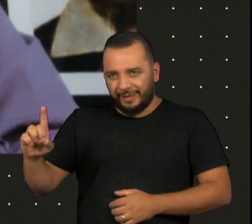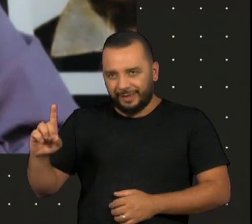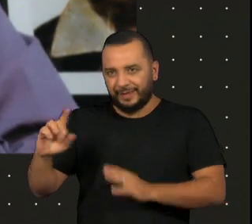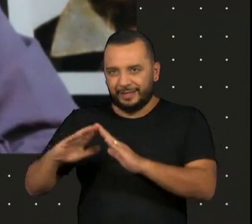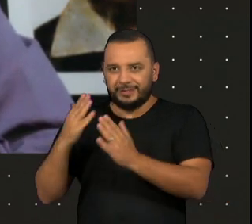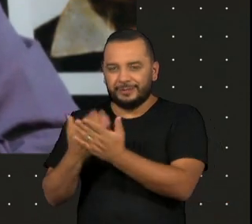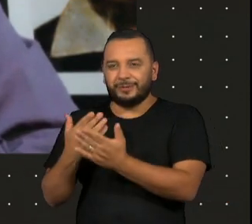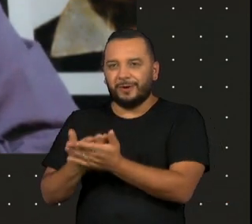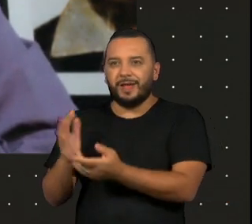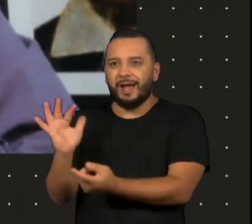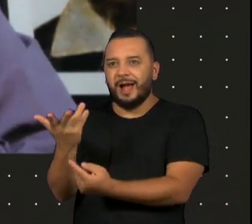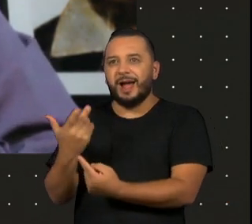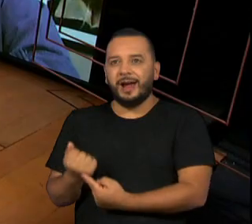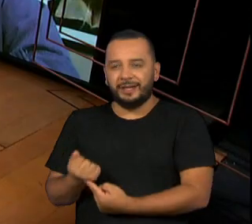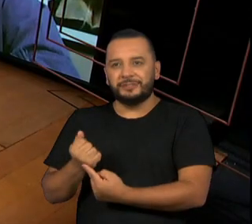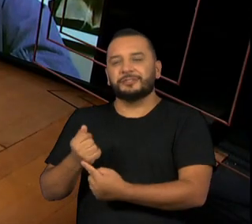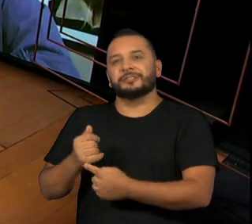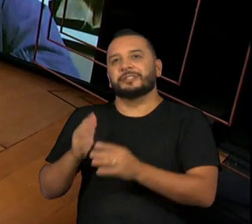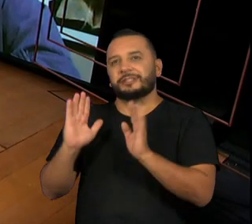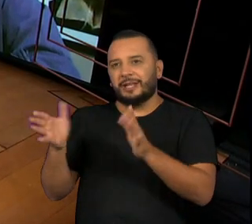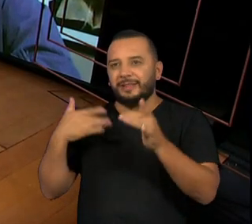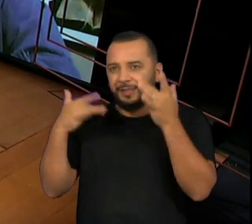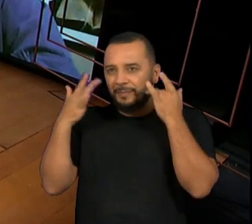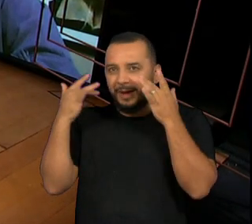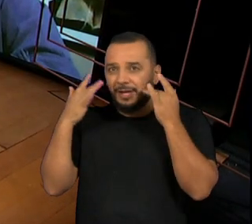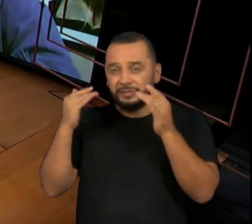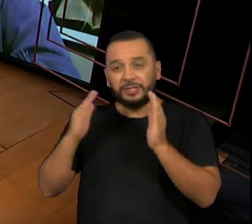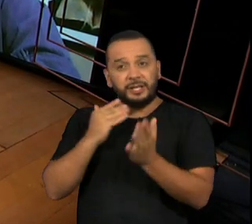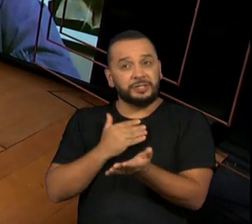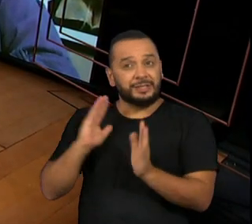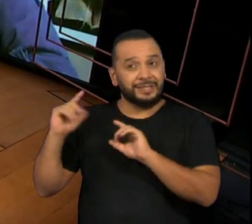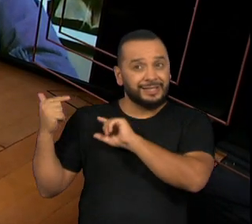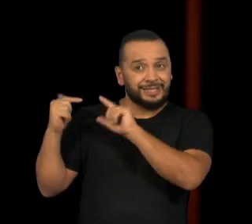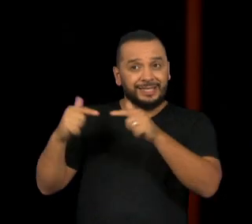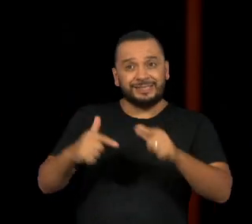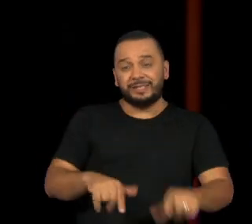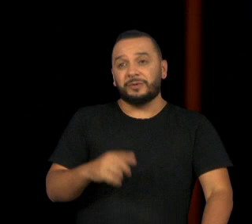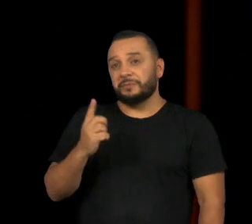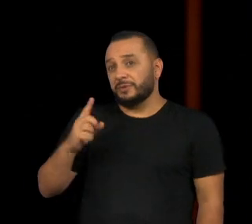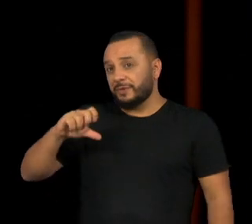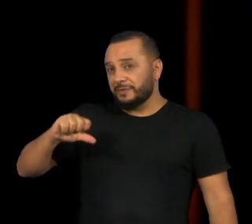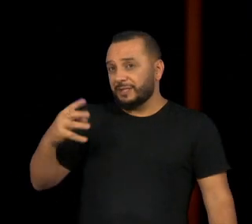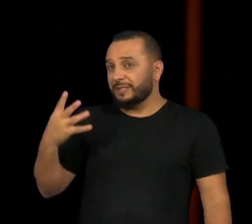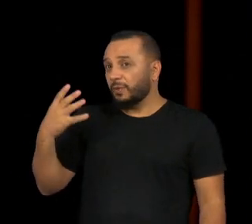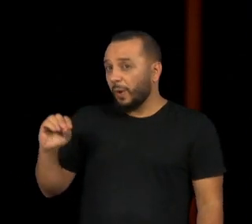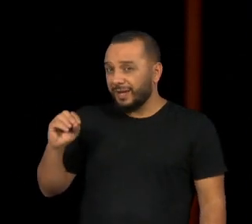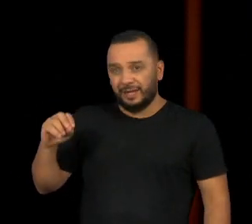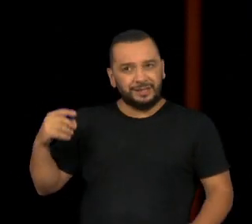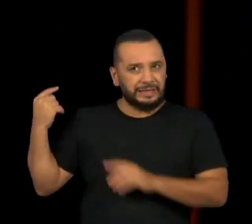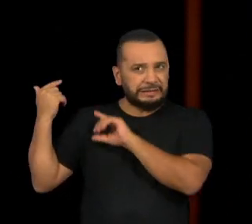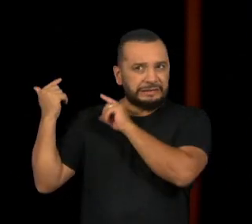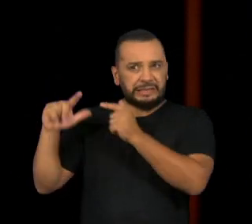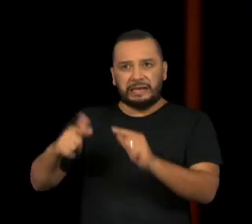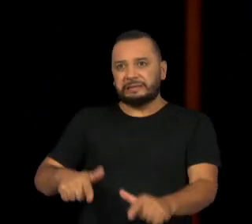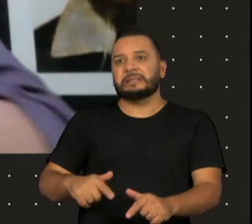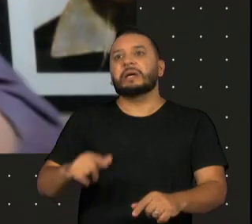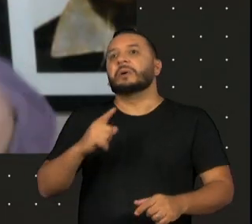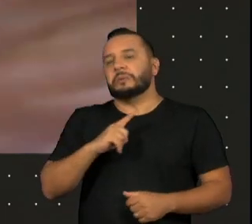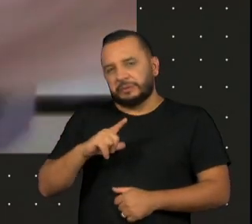ela vem lá do TBC, né? Desde a década de 40, final da década de 40, e passou por